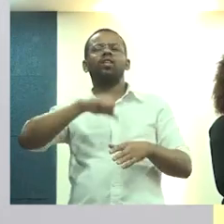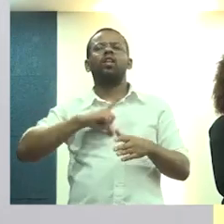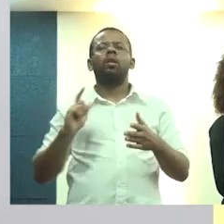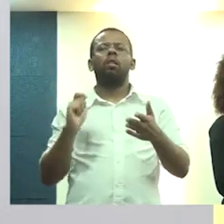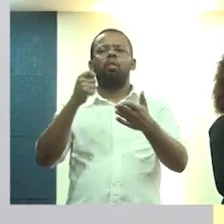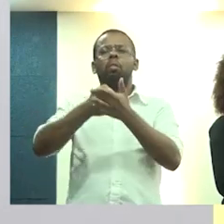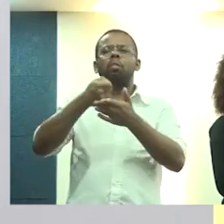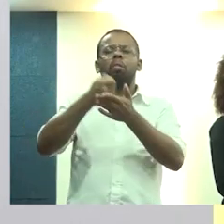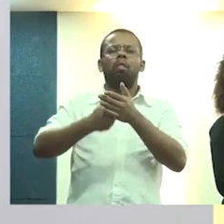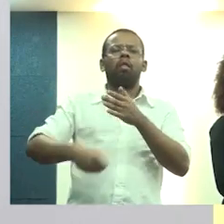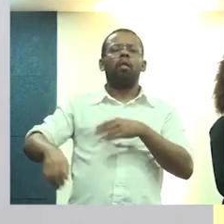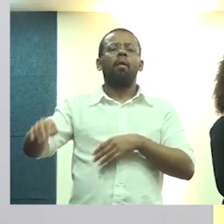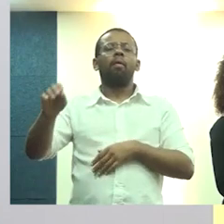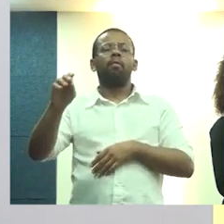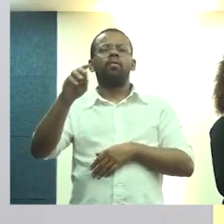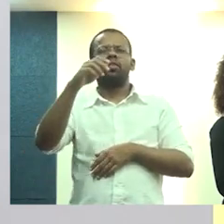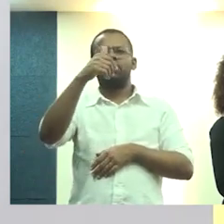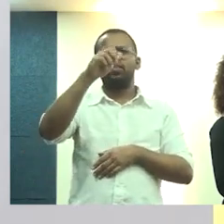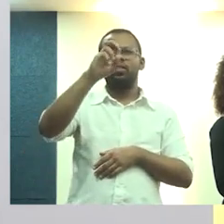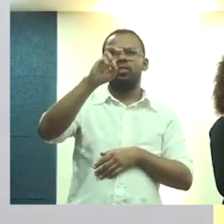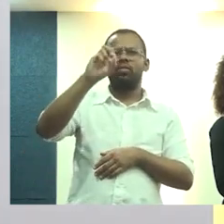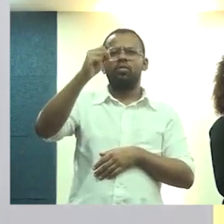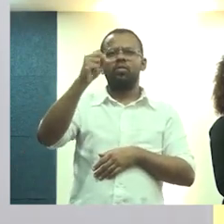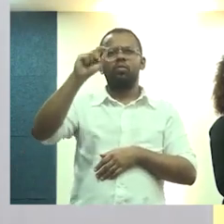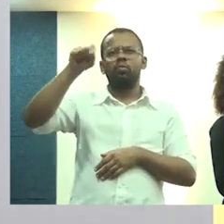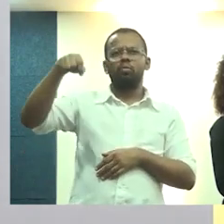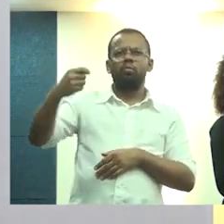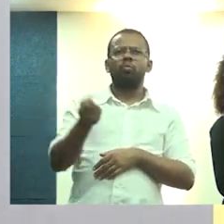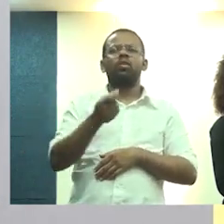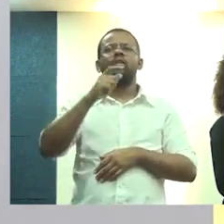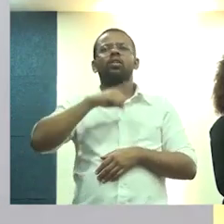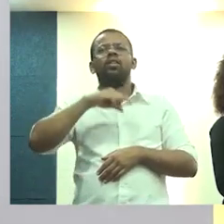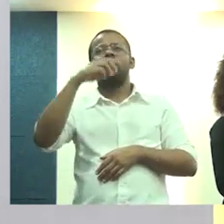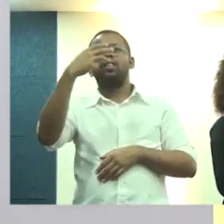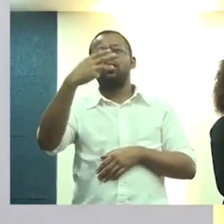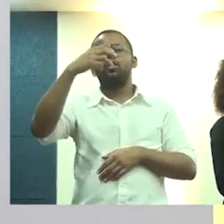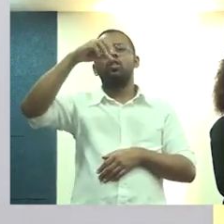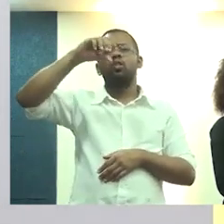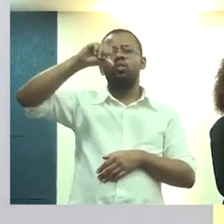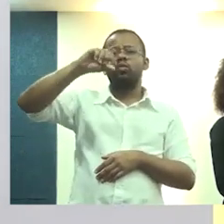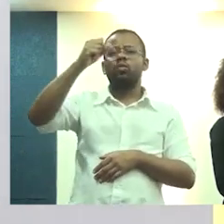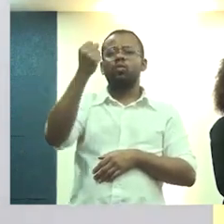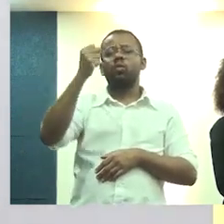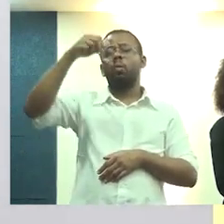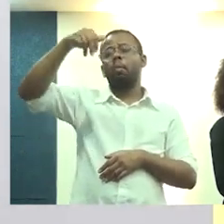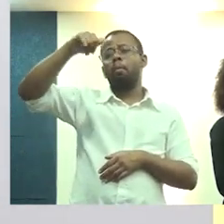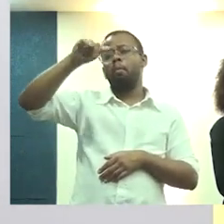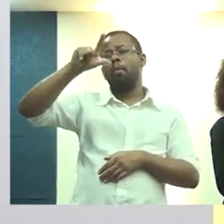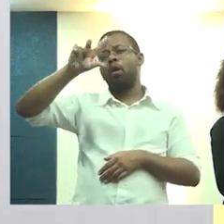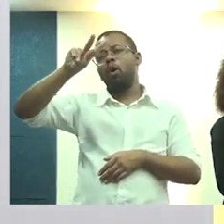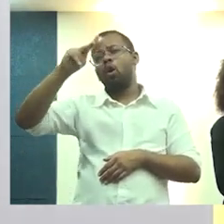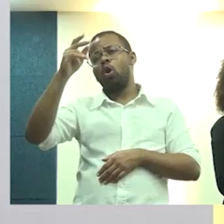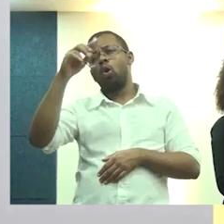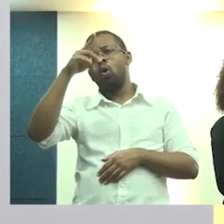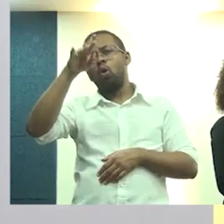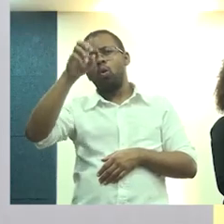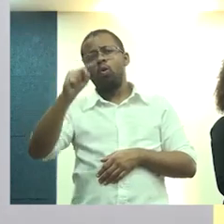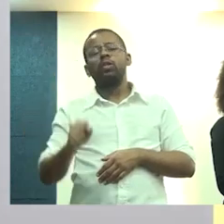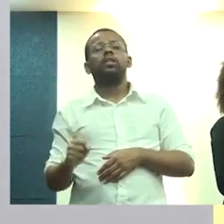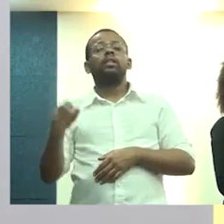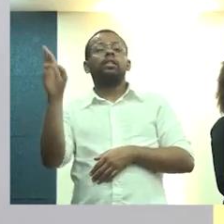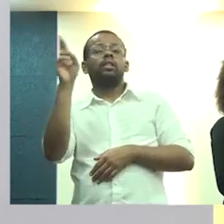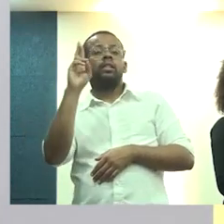técnica obrigatória dessas 58 mil unidades representa um investimento de 390 milhões de reais aí em